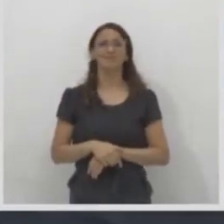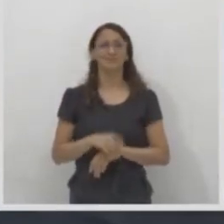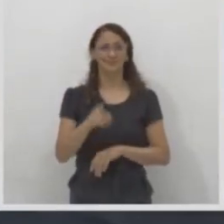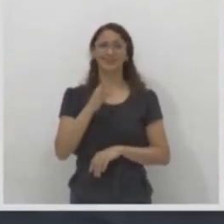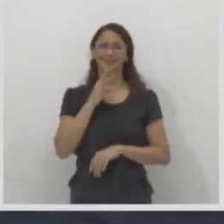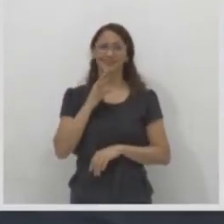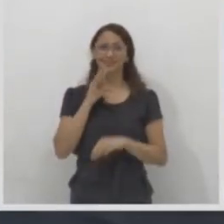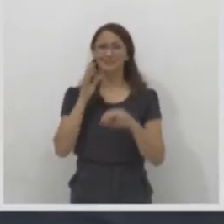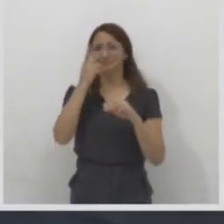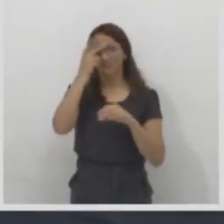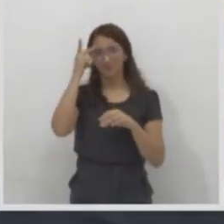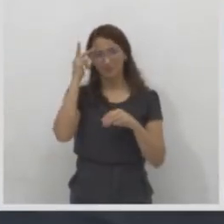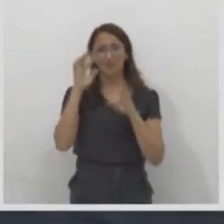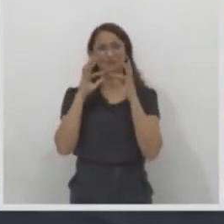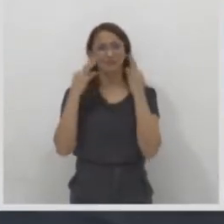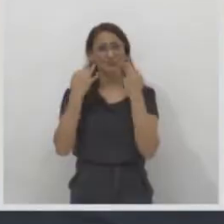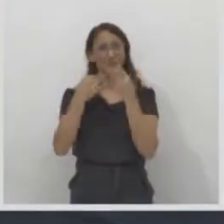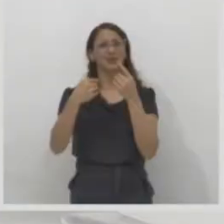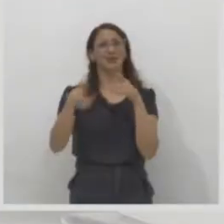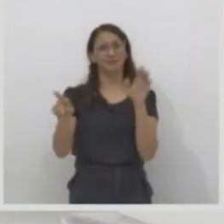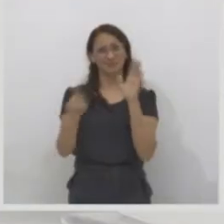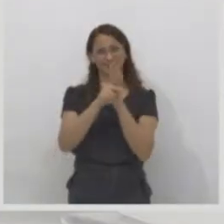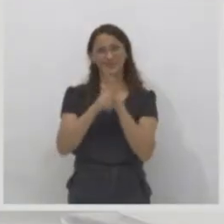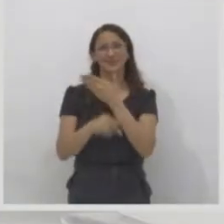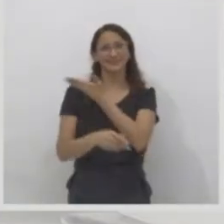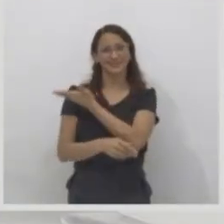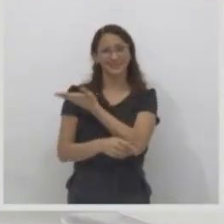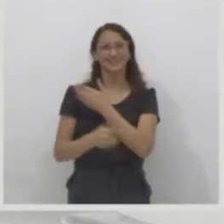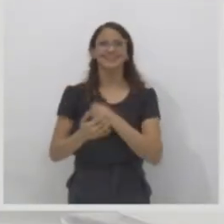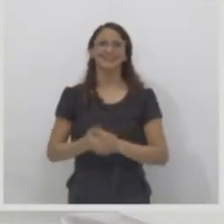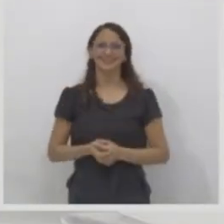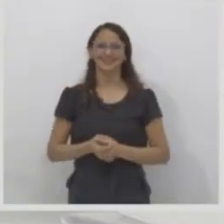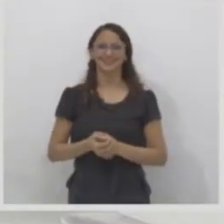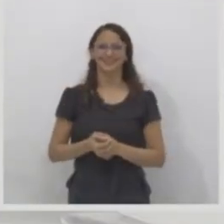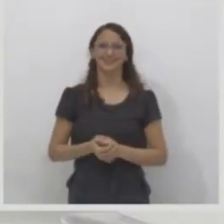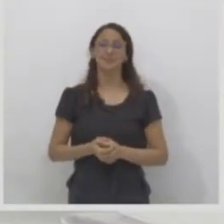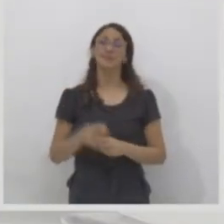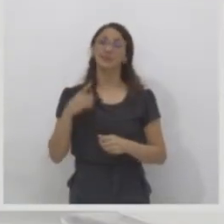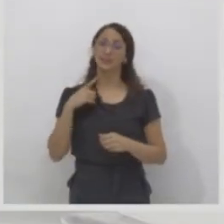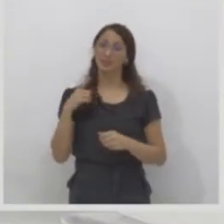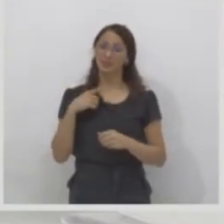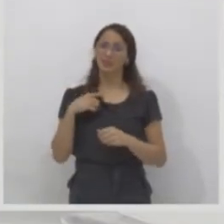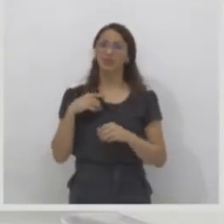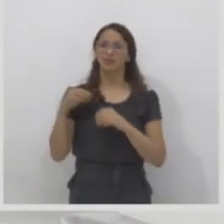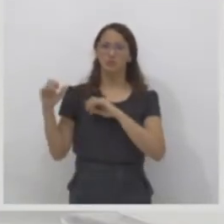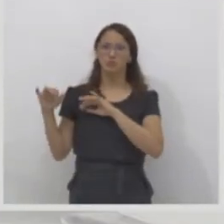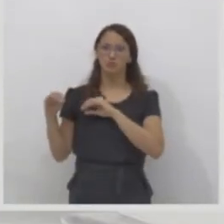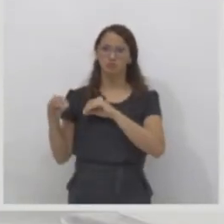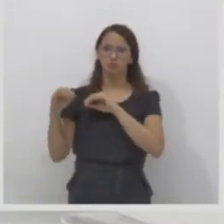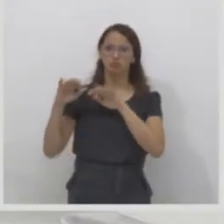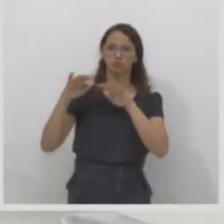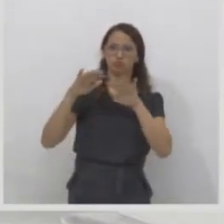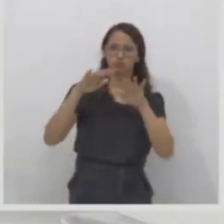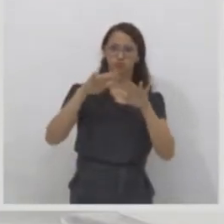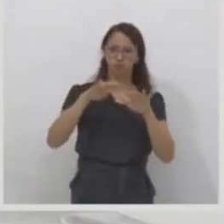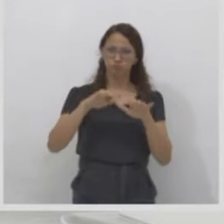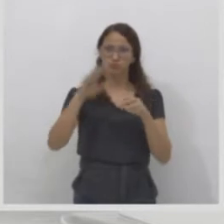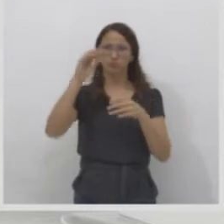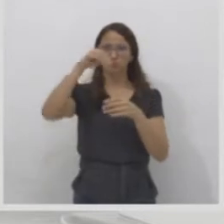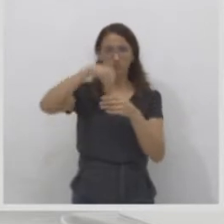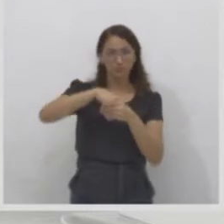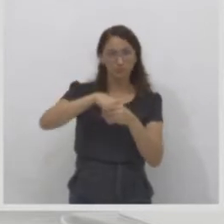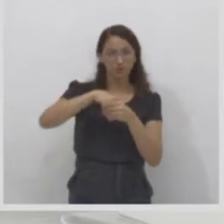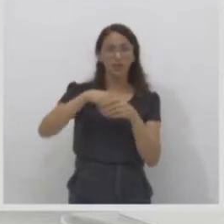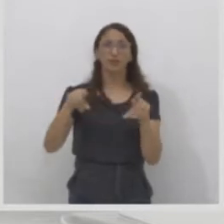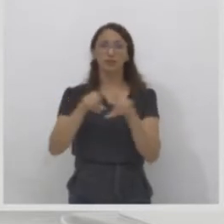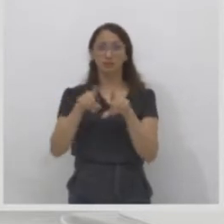Tudo bem? Então existe a migração interna e existe a migração externa. Quando você sai do seu país e vai